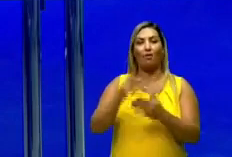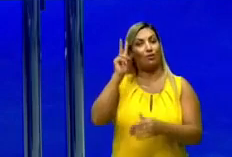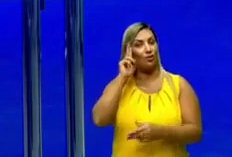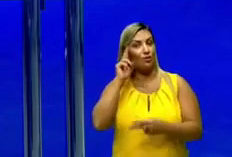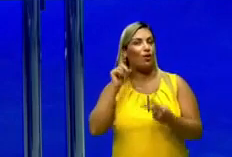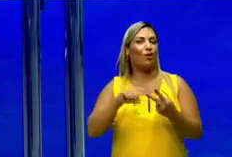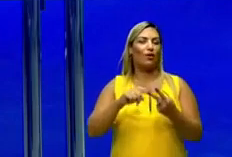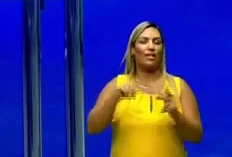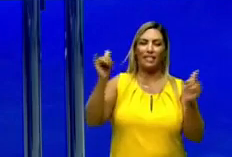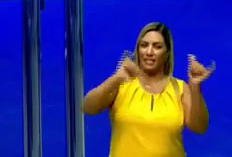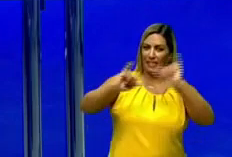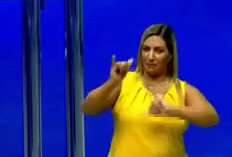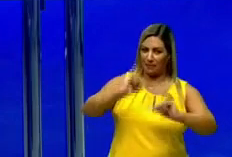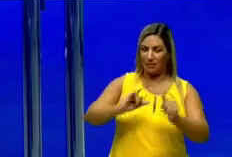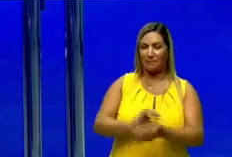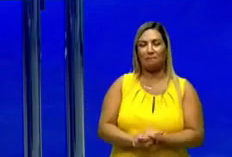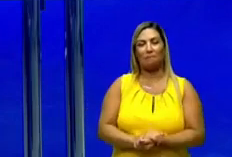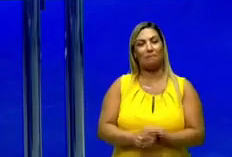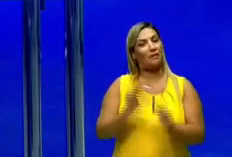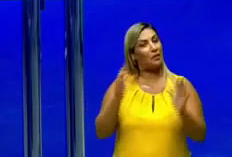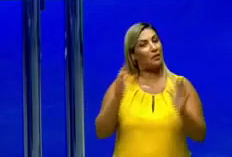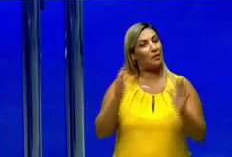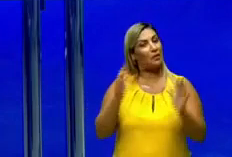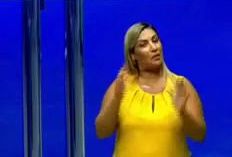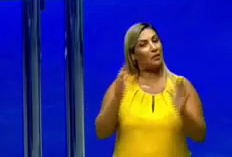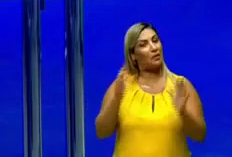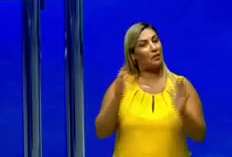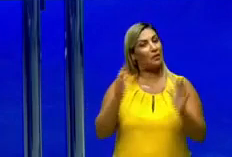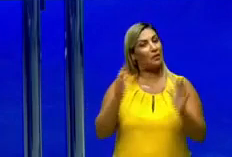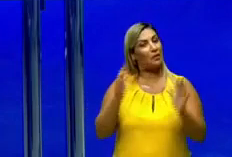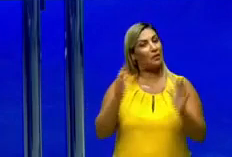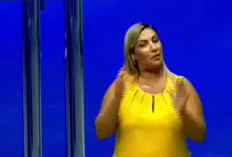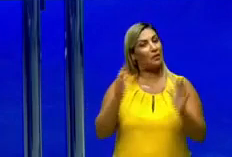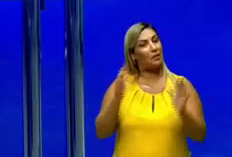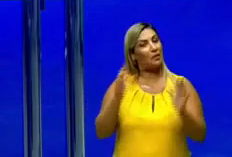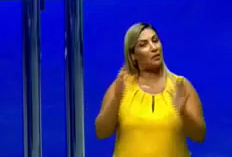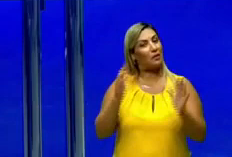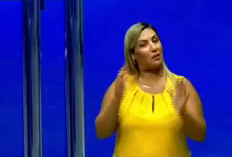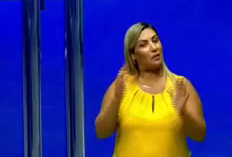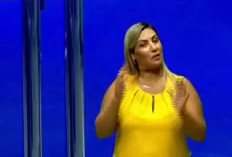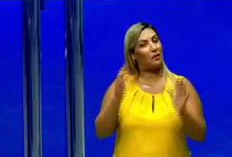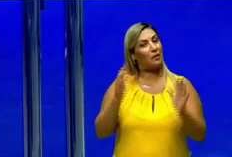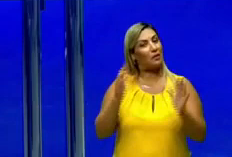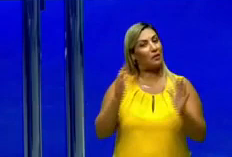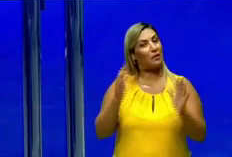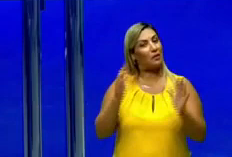de História e de Química. Então eu fico por aqui. Um forte abraço e até a próxima.